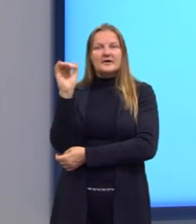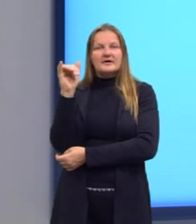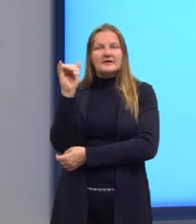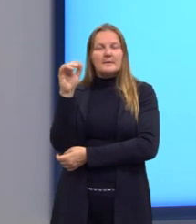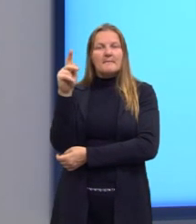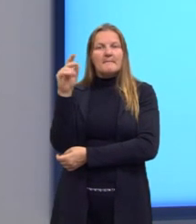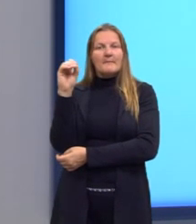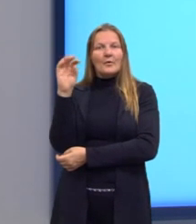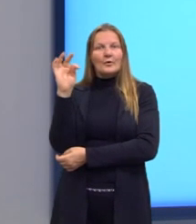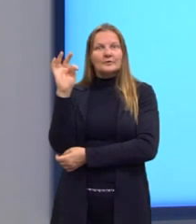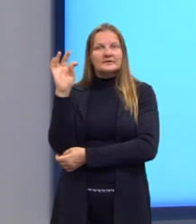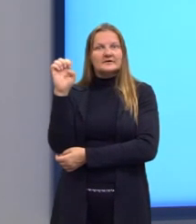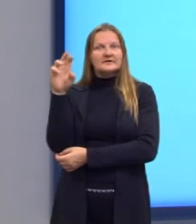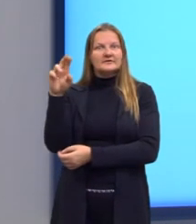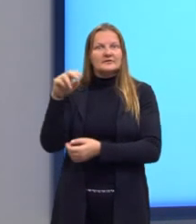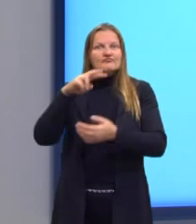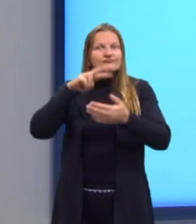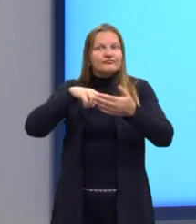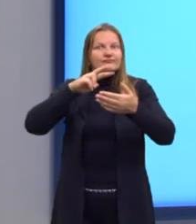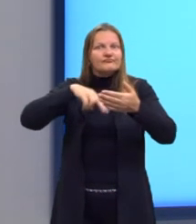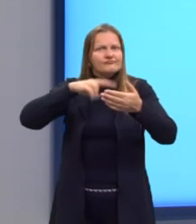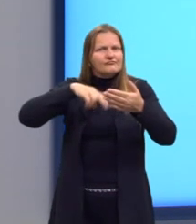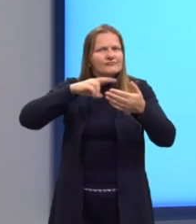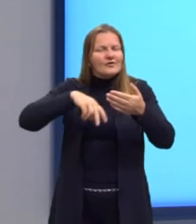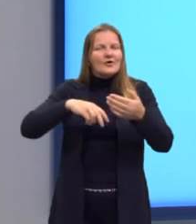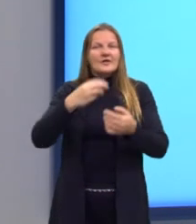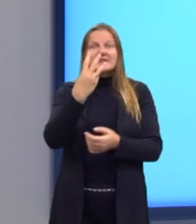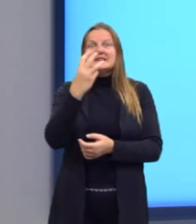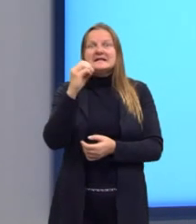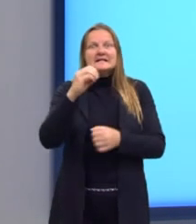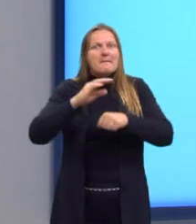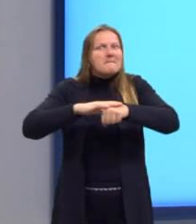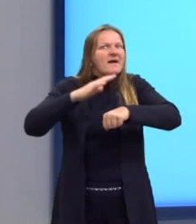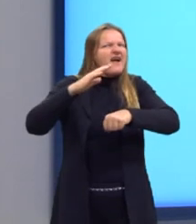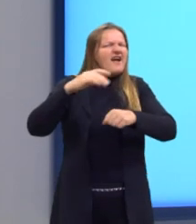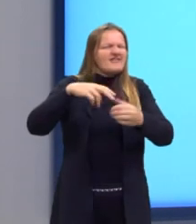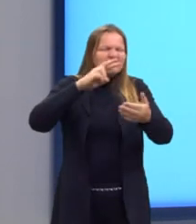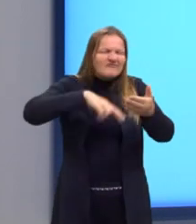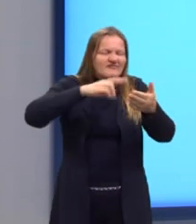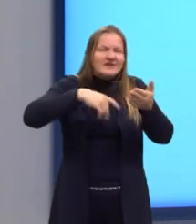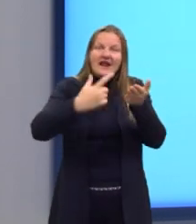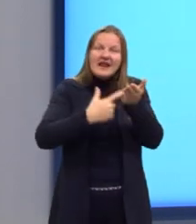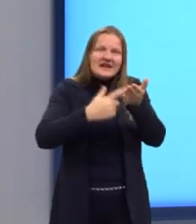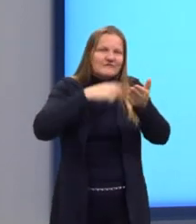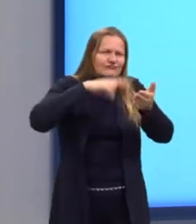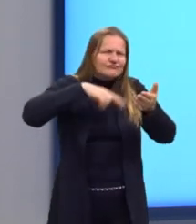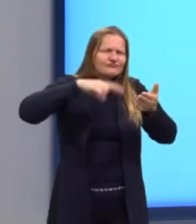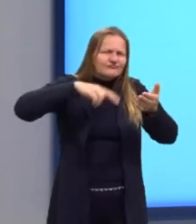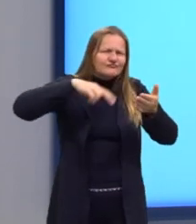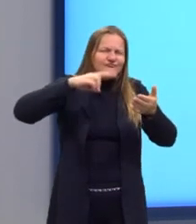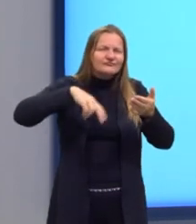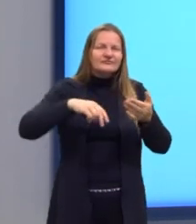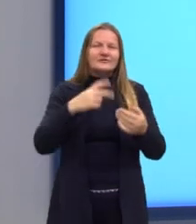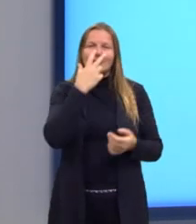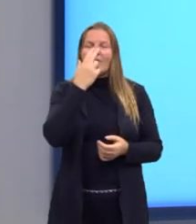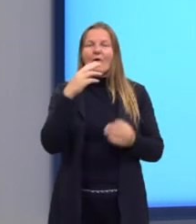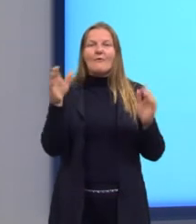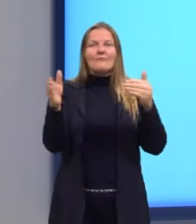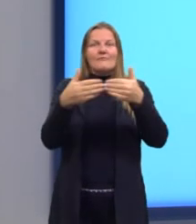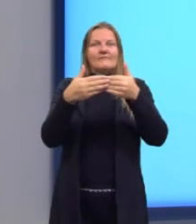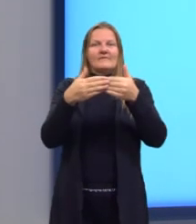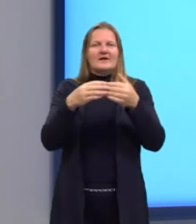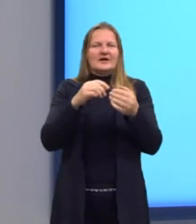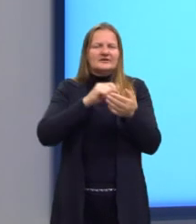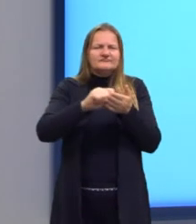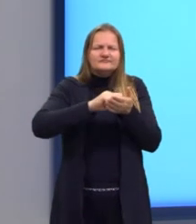mais de 30 títulos. Suas leituras não costumam terminar quando fecha um livro. Mariana